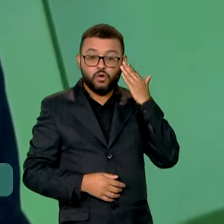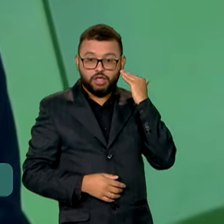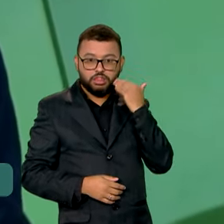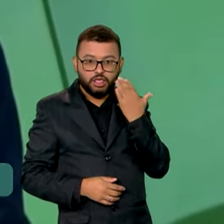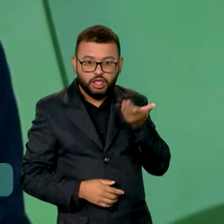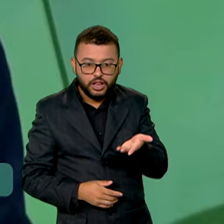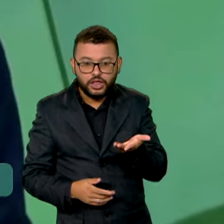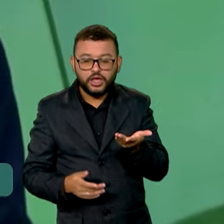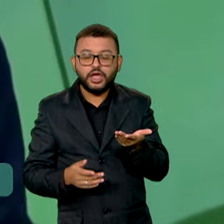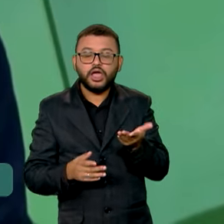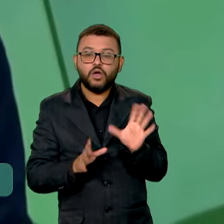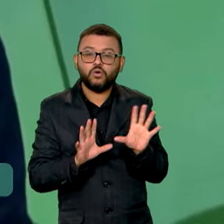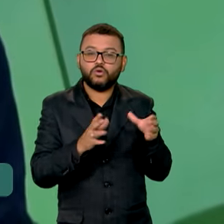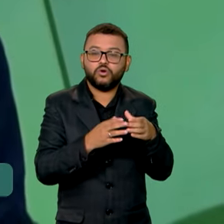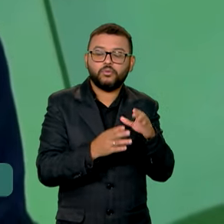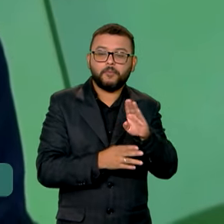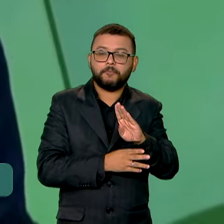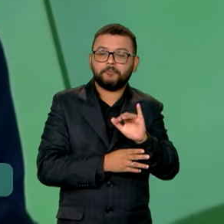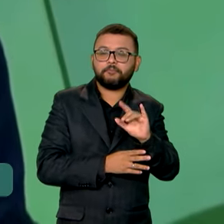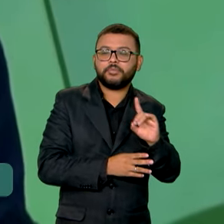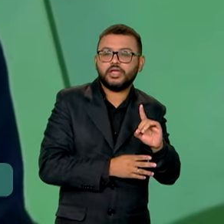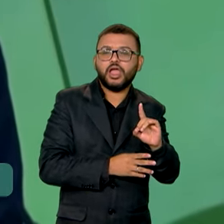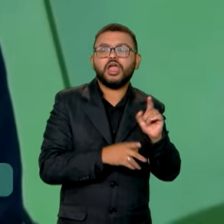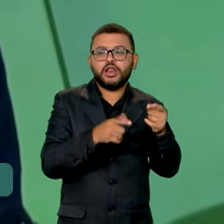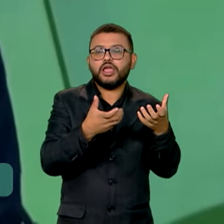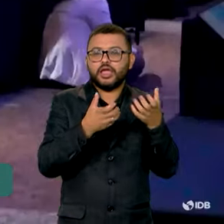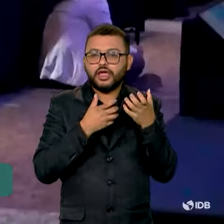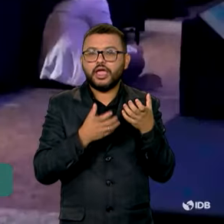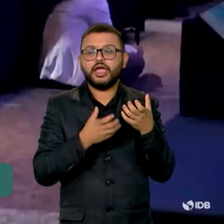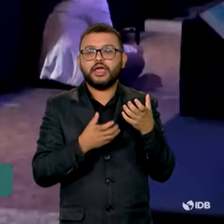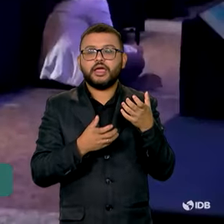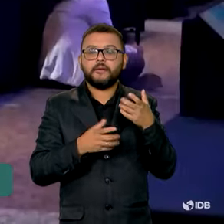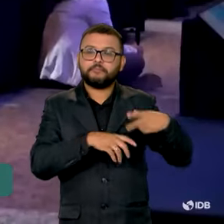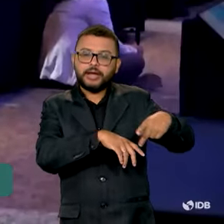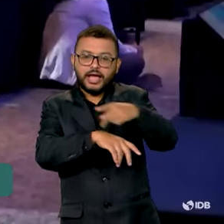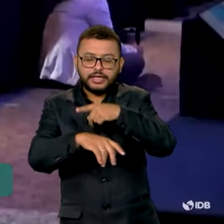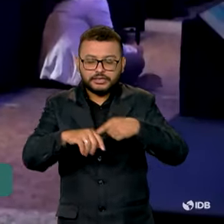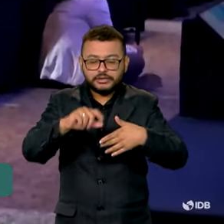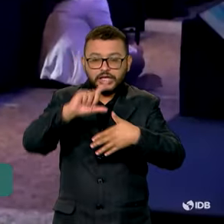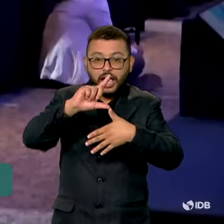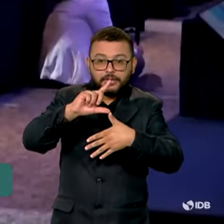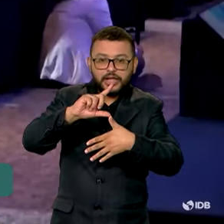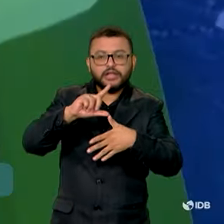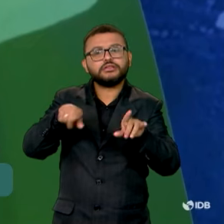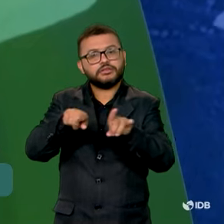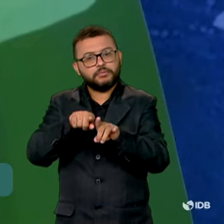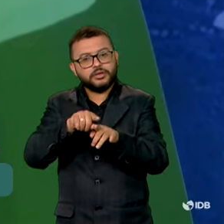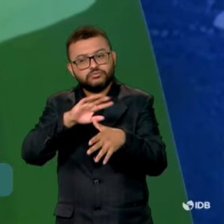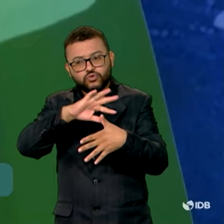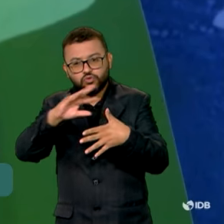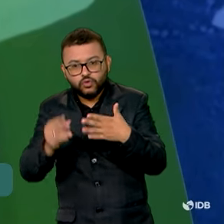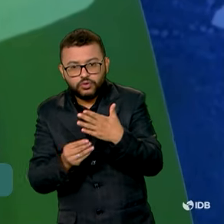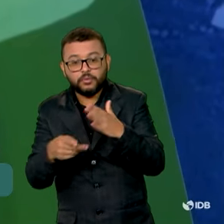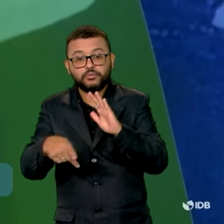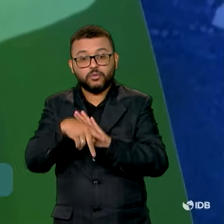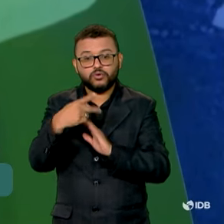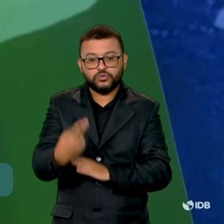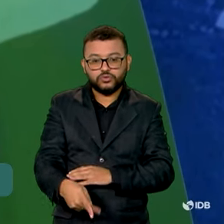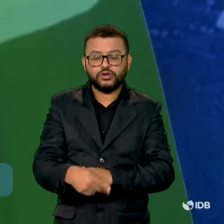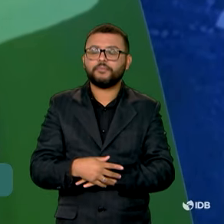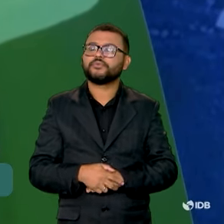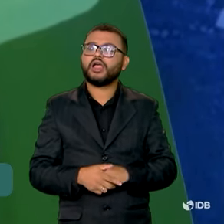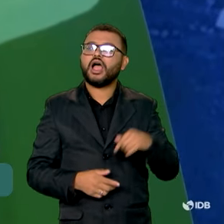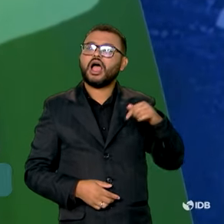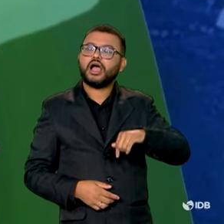integrante do BID e tem ampliado as relações comerciais com países da América Latina e Caribe. Desde que a Coreia se tornou